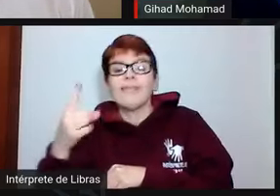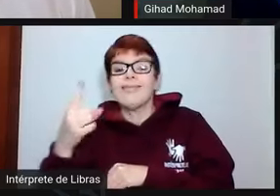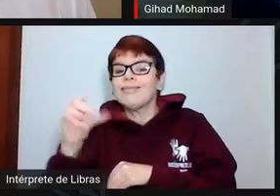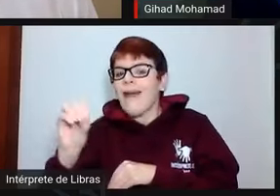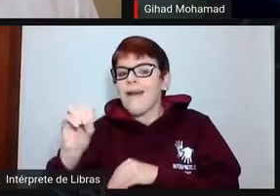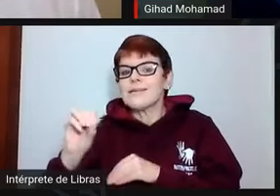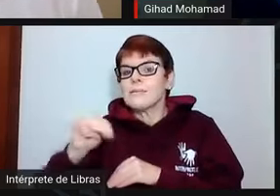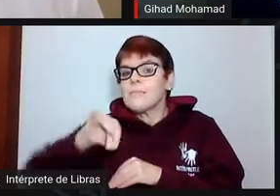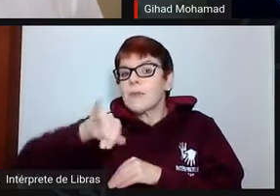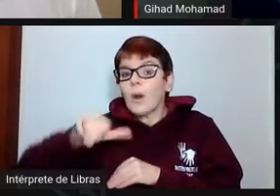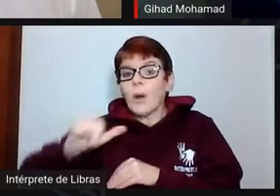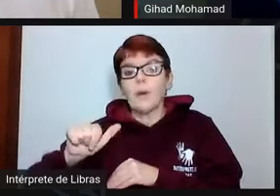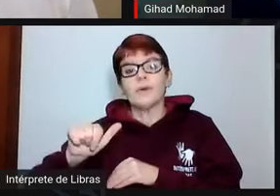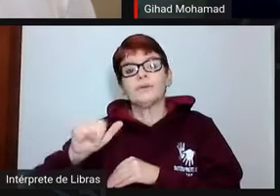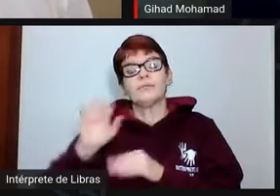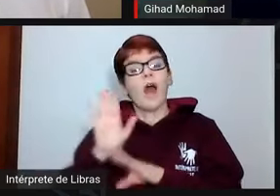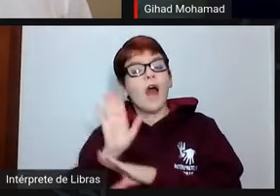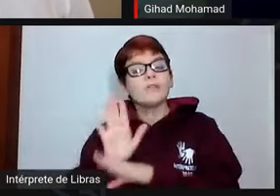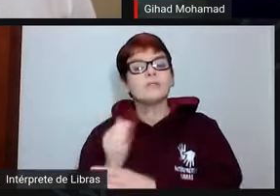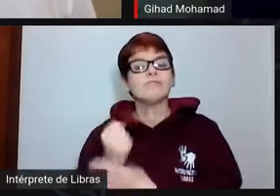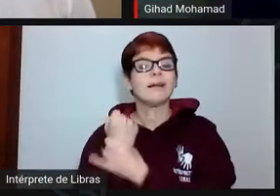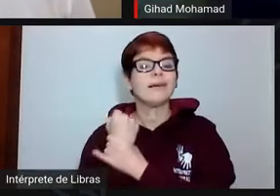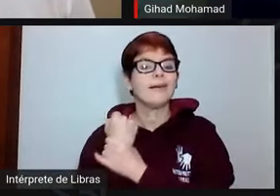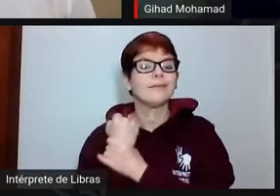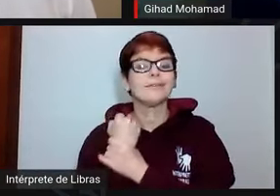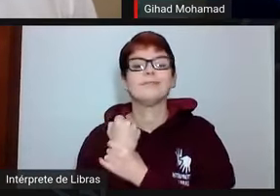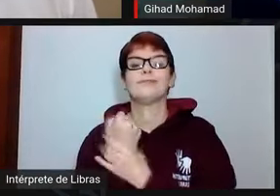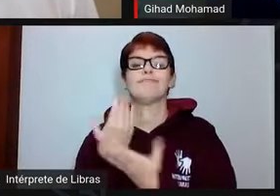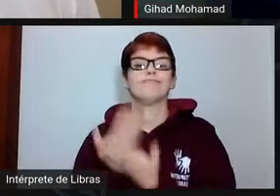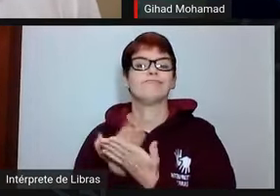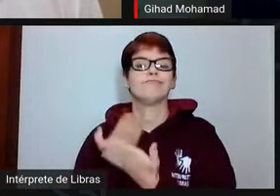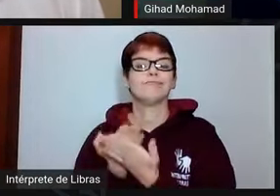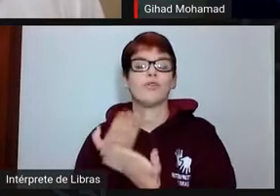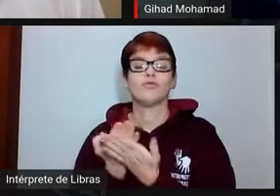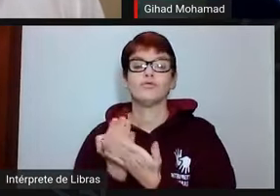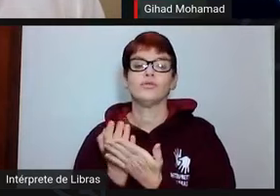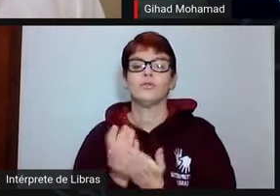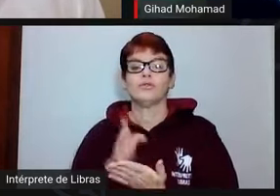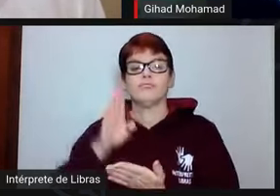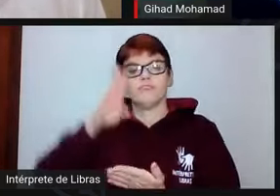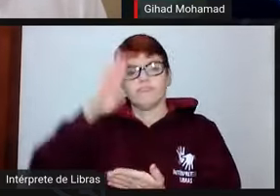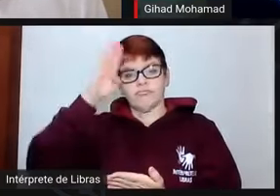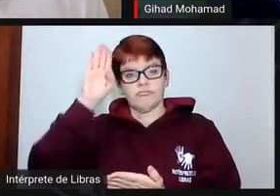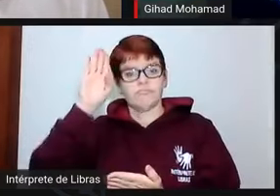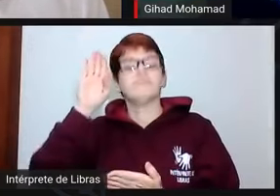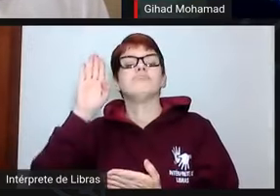suplementando o PNAES para garantir a assistência estudantil dos nossos estudantes,